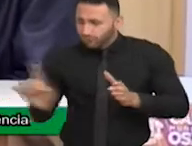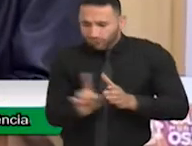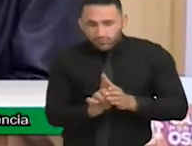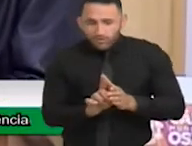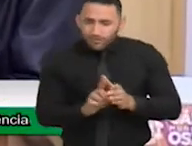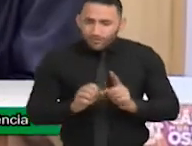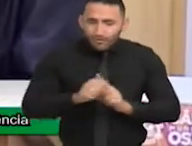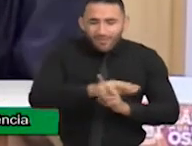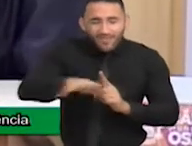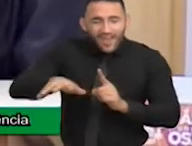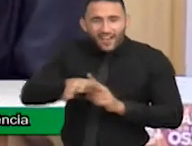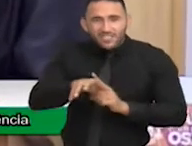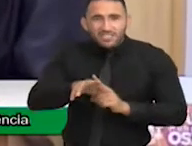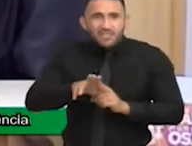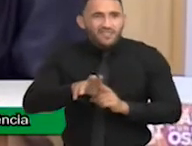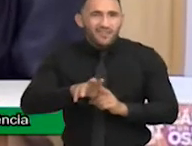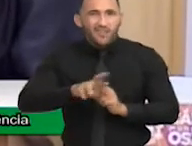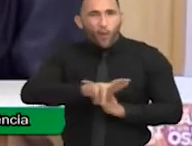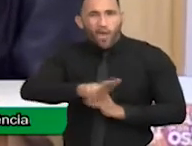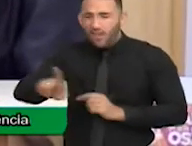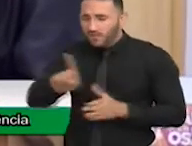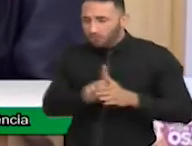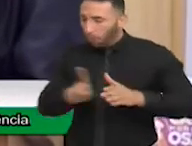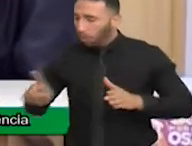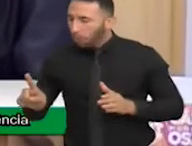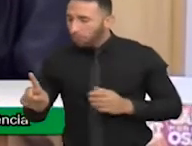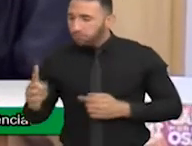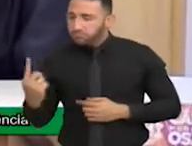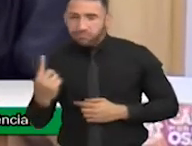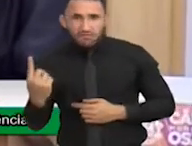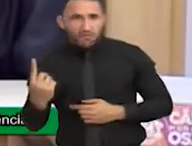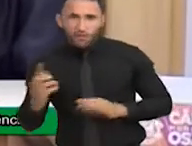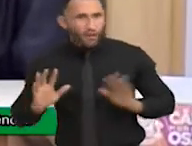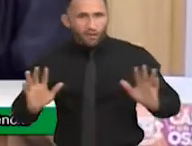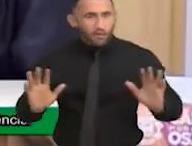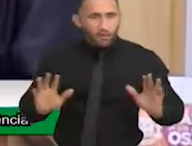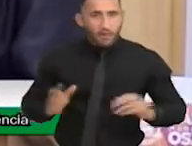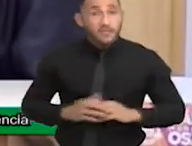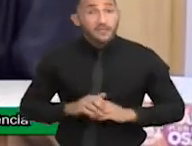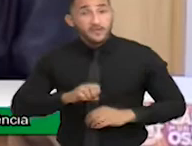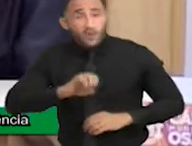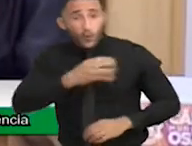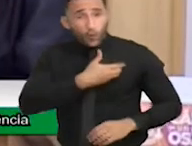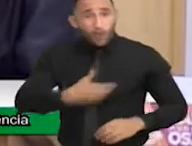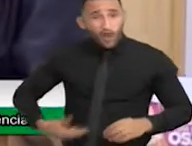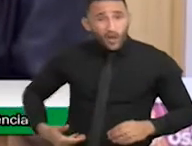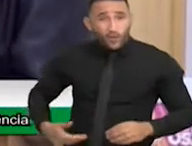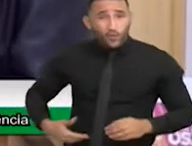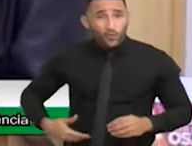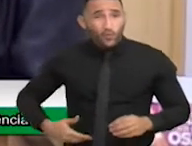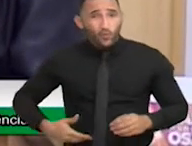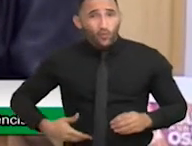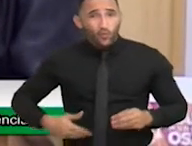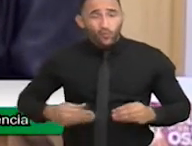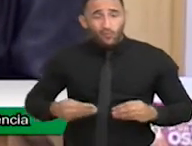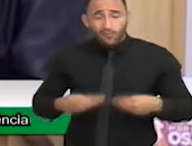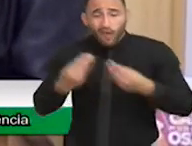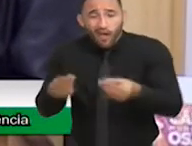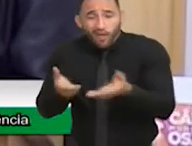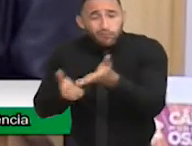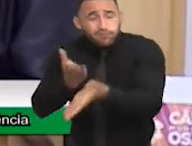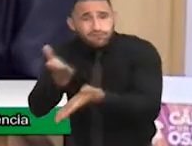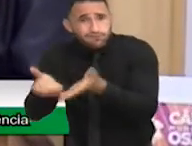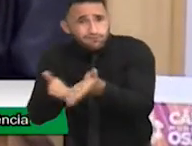da sociedade e não uma pessoa excluída da sociedade. Desse modo, se o poder público não fornece o atendimento especializado